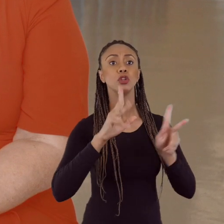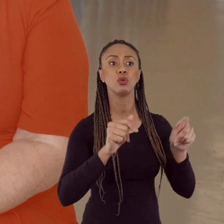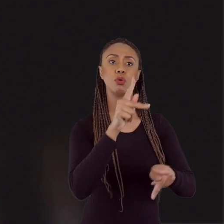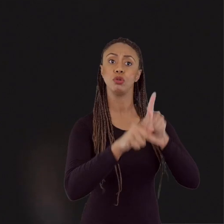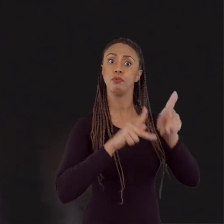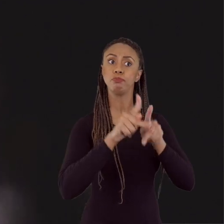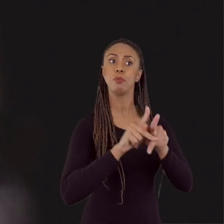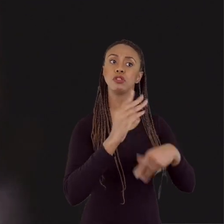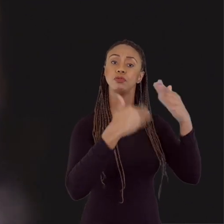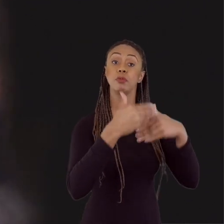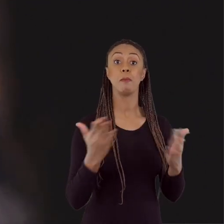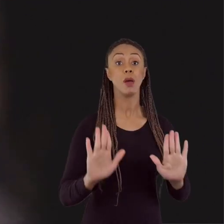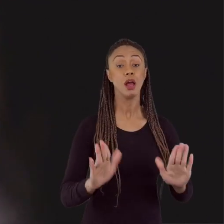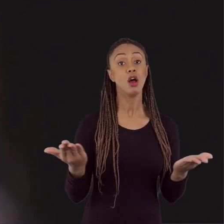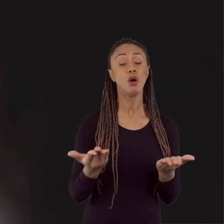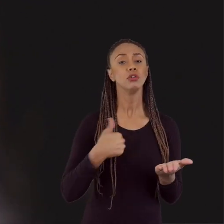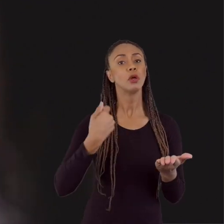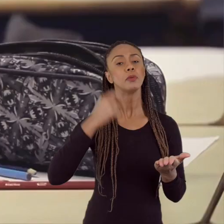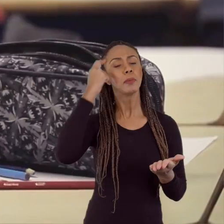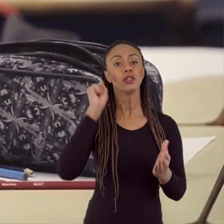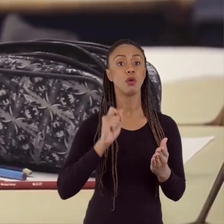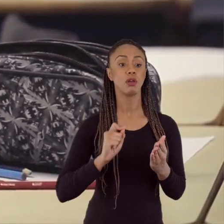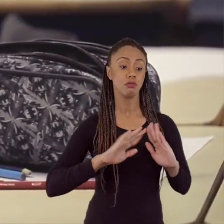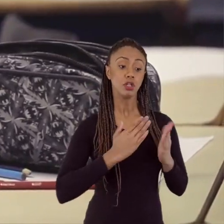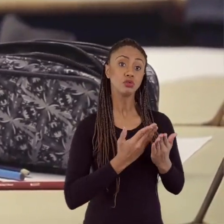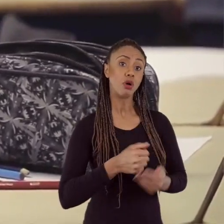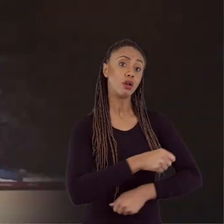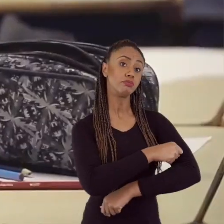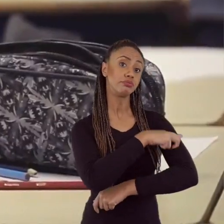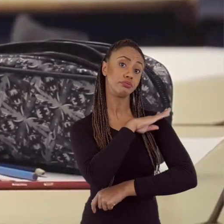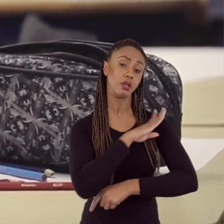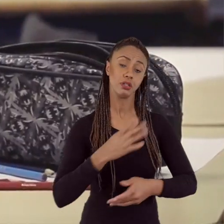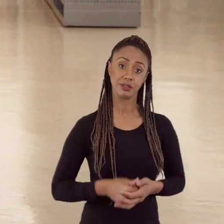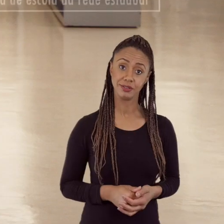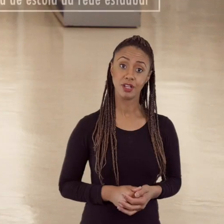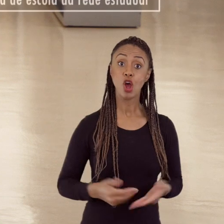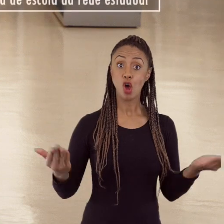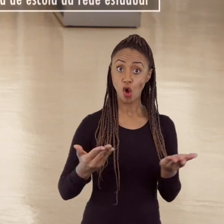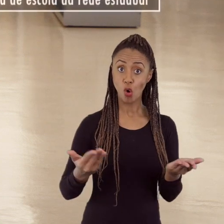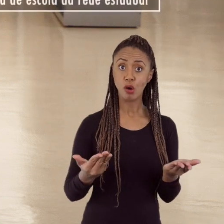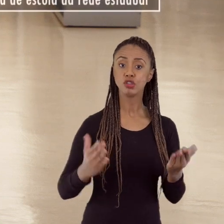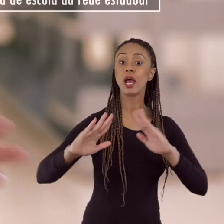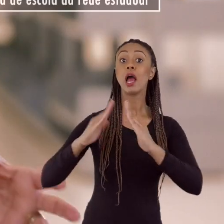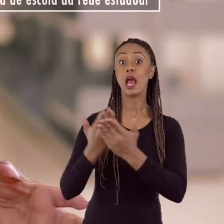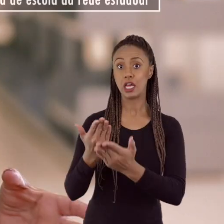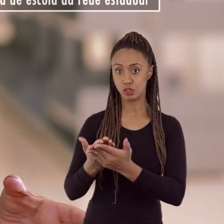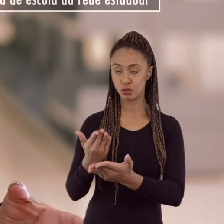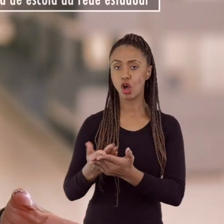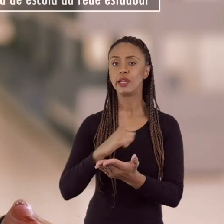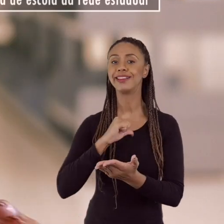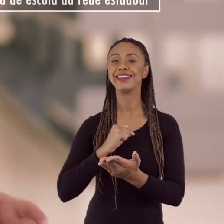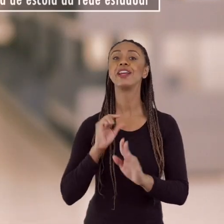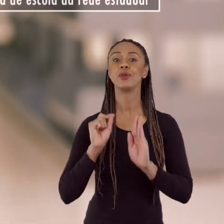a todos, eu preciso hoje estar pensando na escola básica. Hoje nós podemos dizer que nós temos uma escola antes da